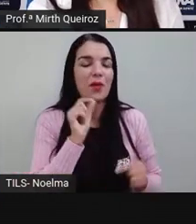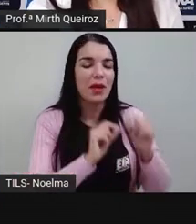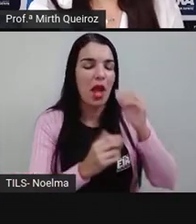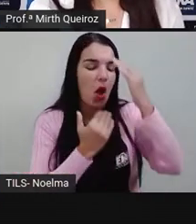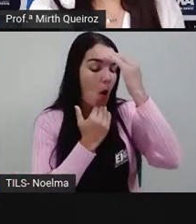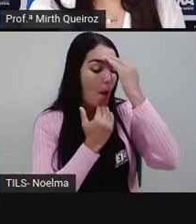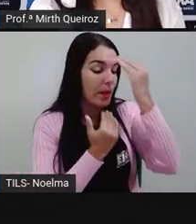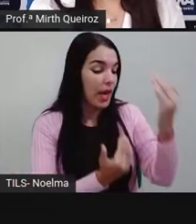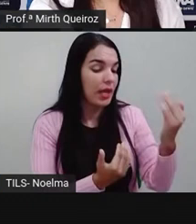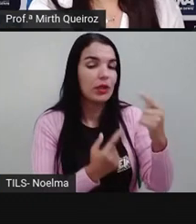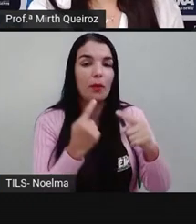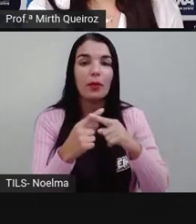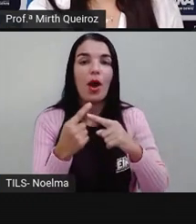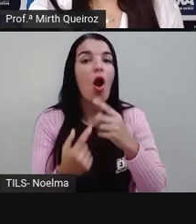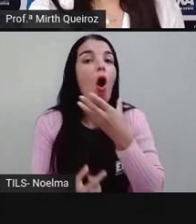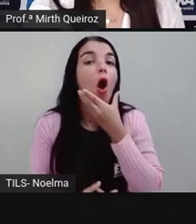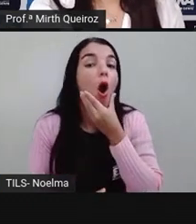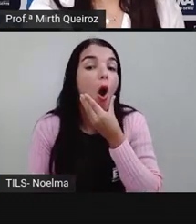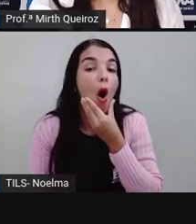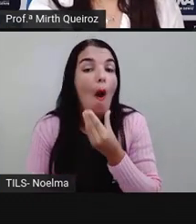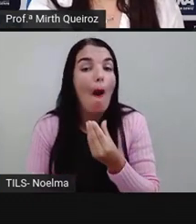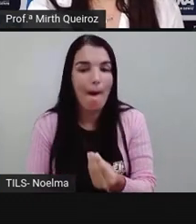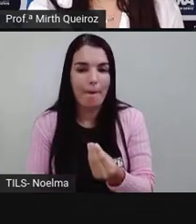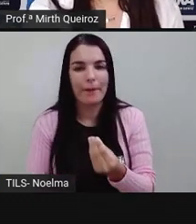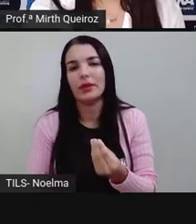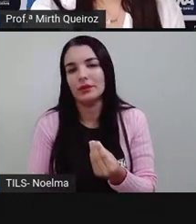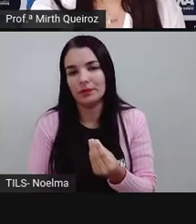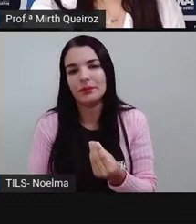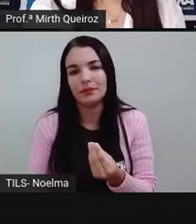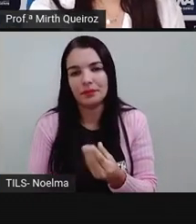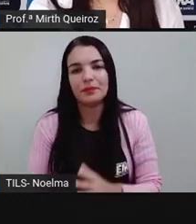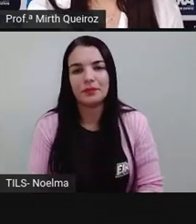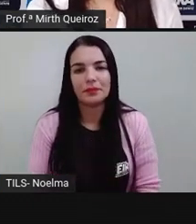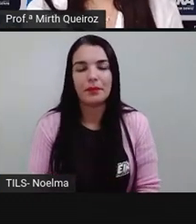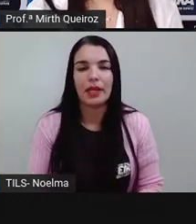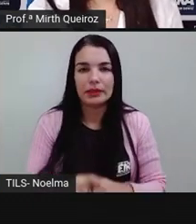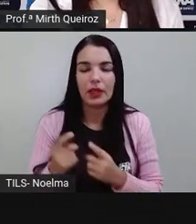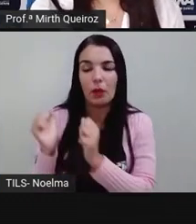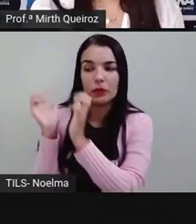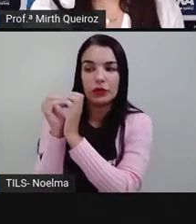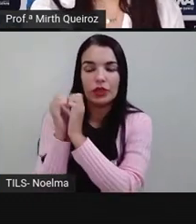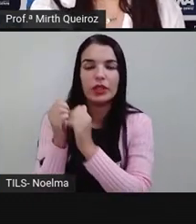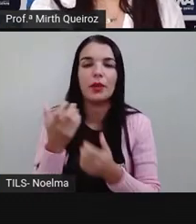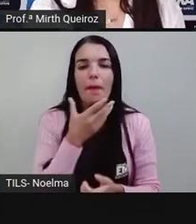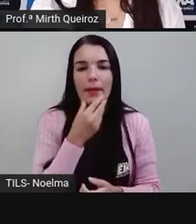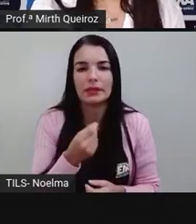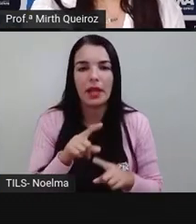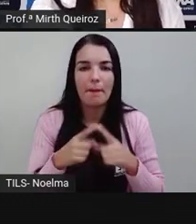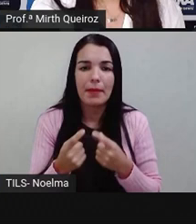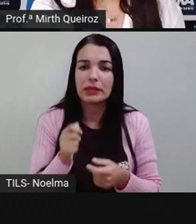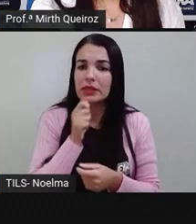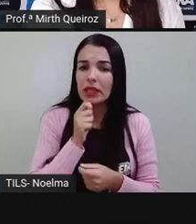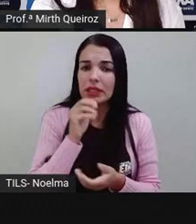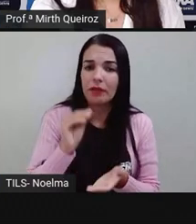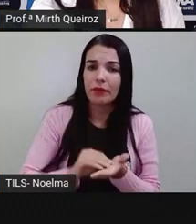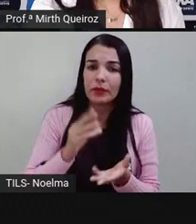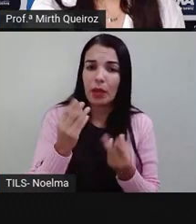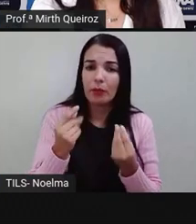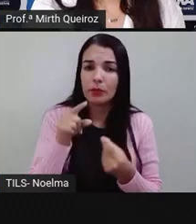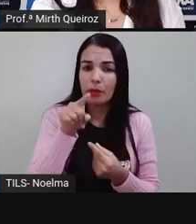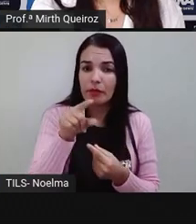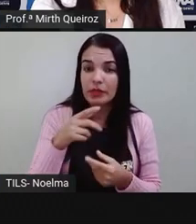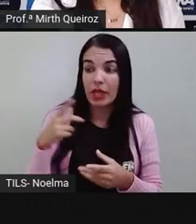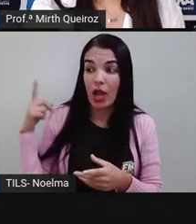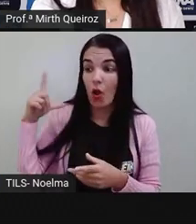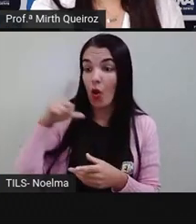ele é um garotinho, né? Sexo masculino, gênero masculino. Mas ainda falta muito para